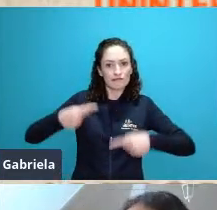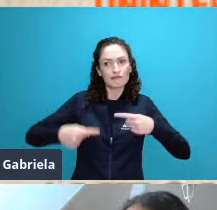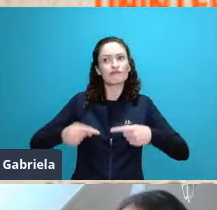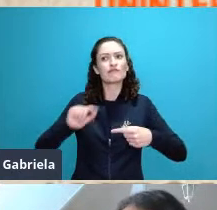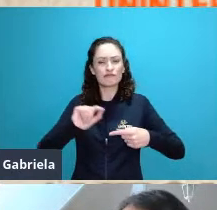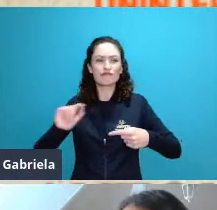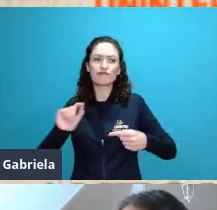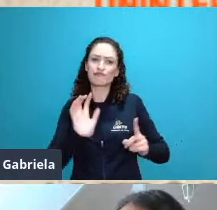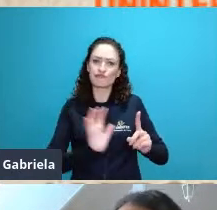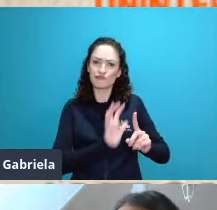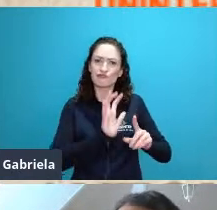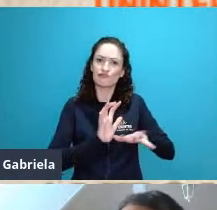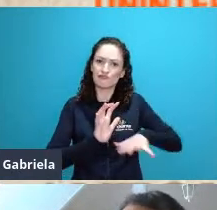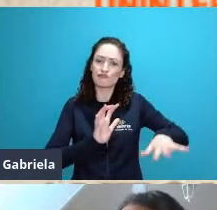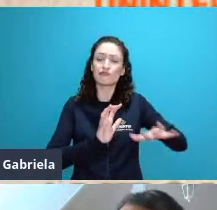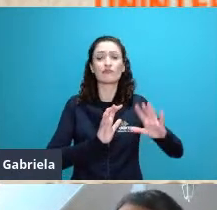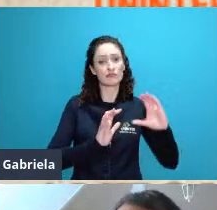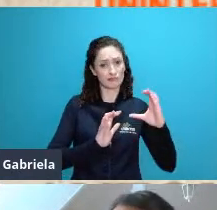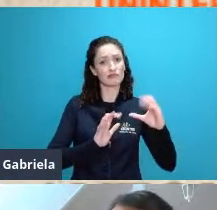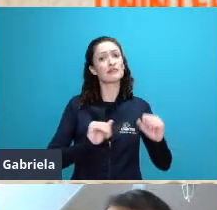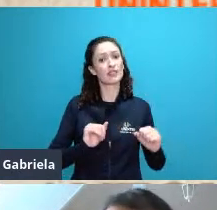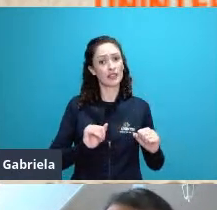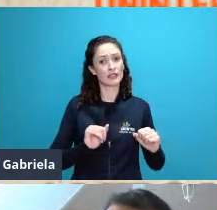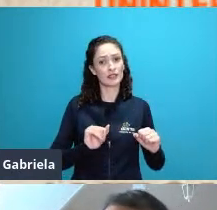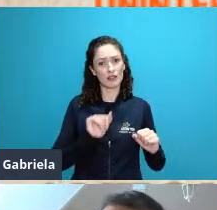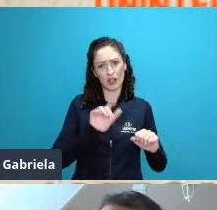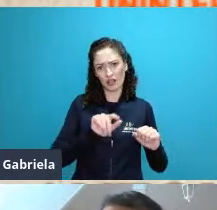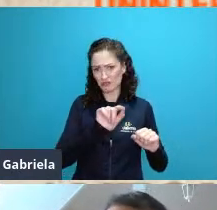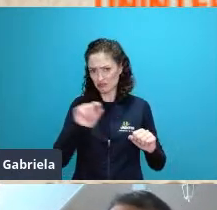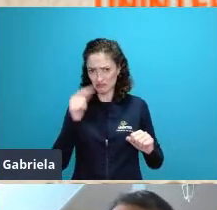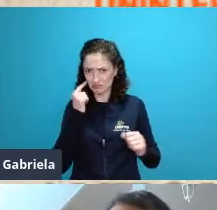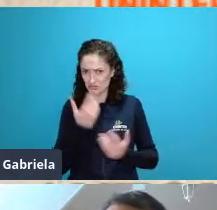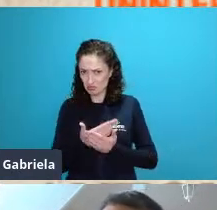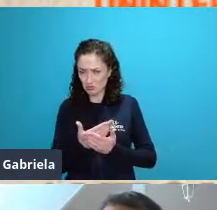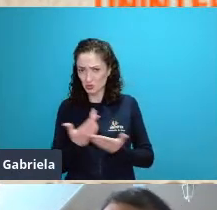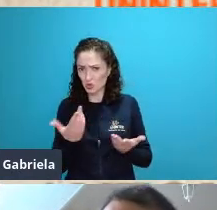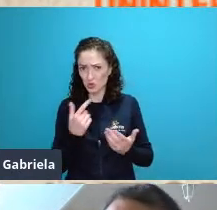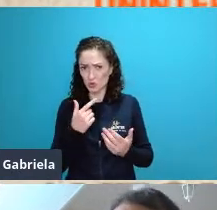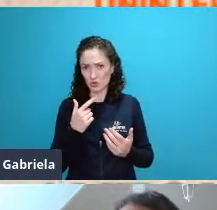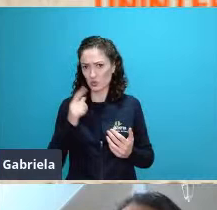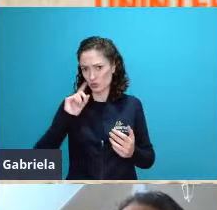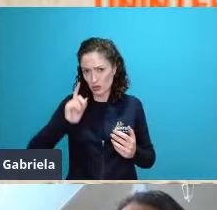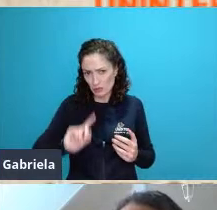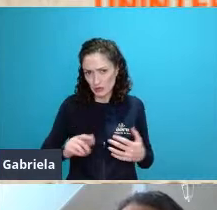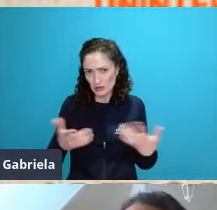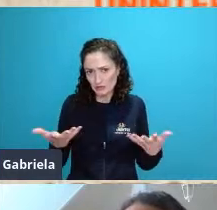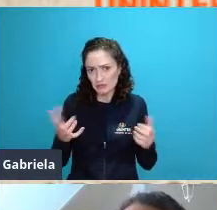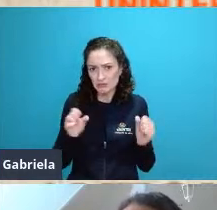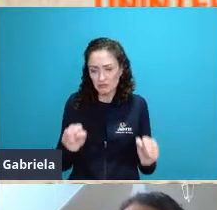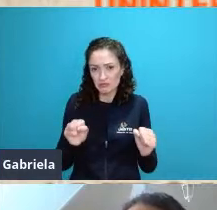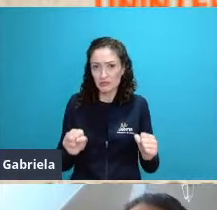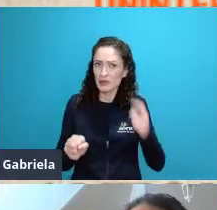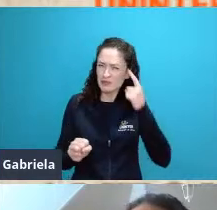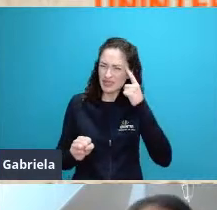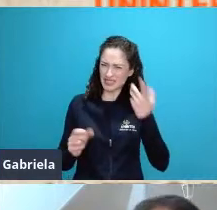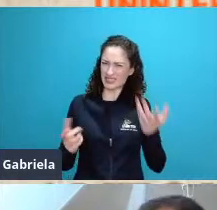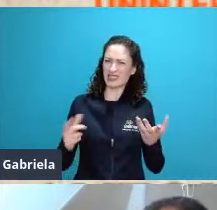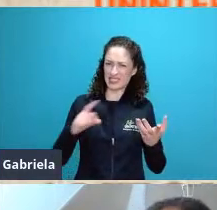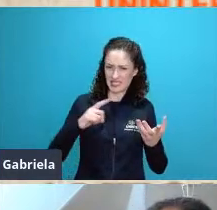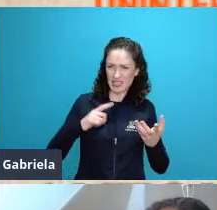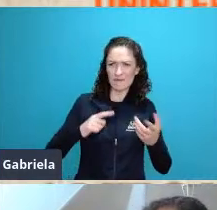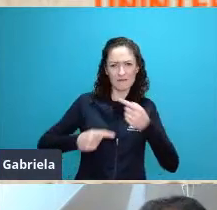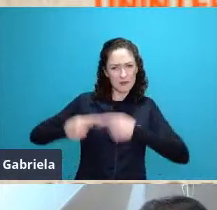talvez vocês nunca tenham visto nada parecido a política influenciando na ciência